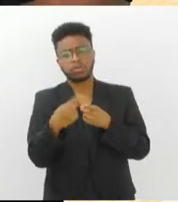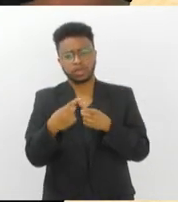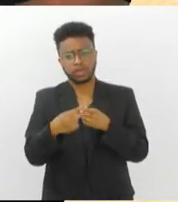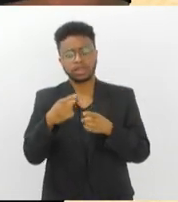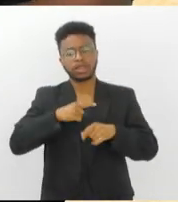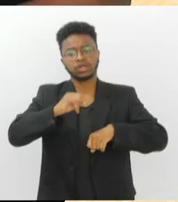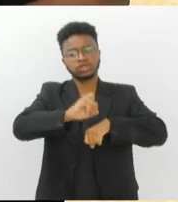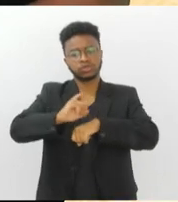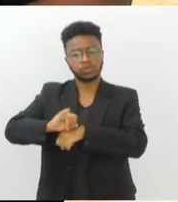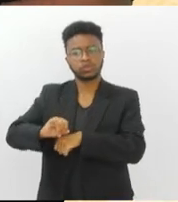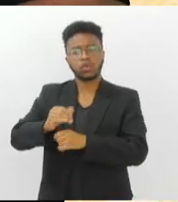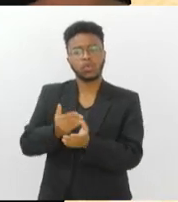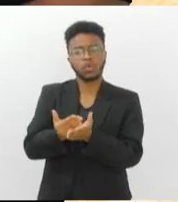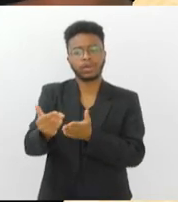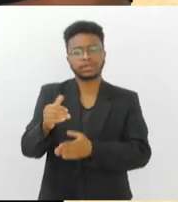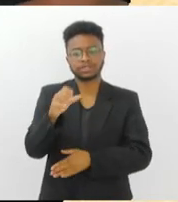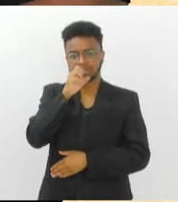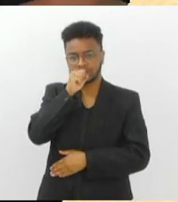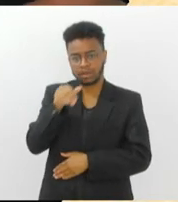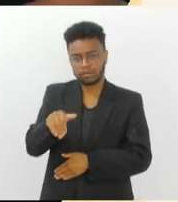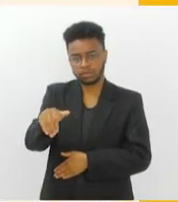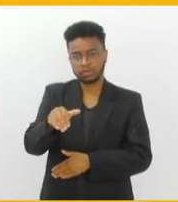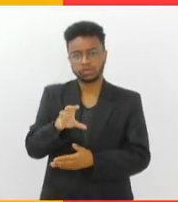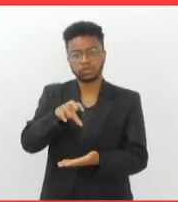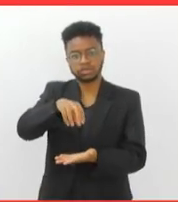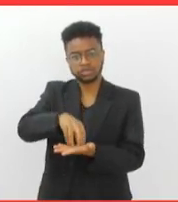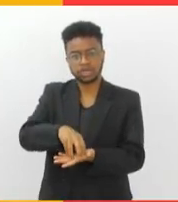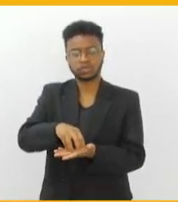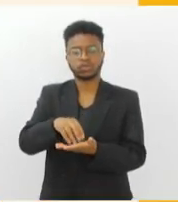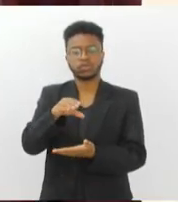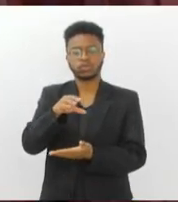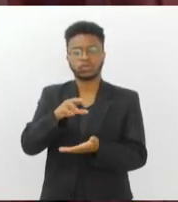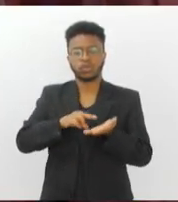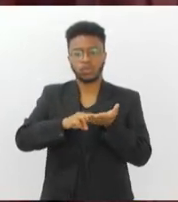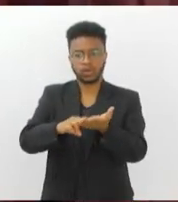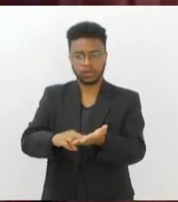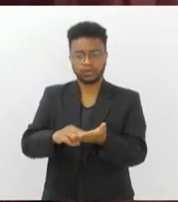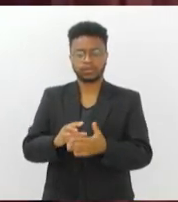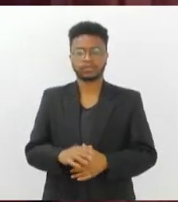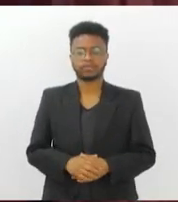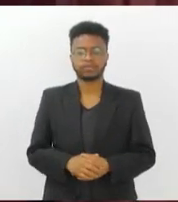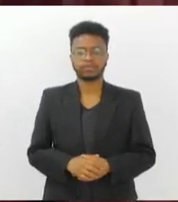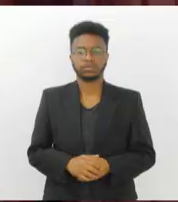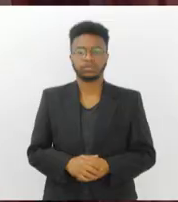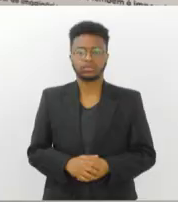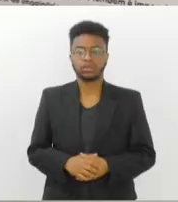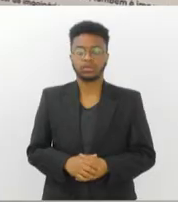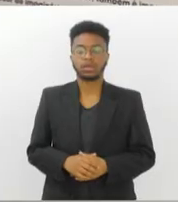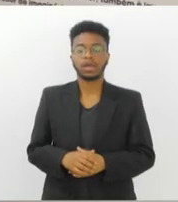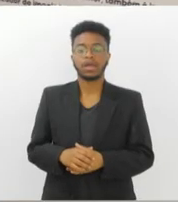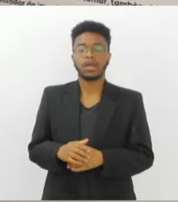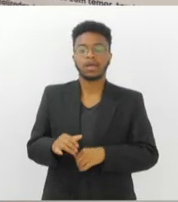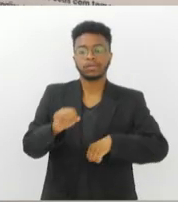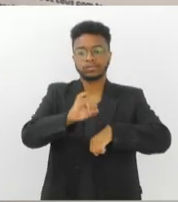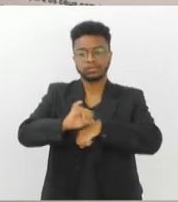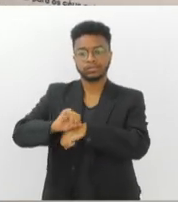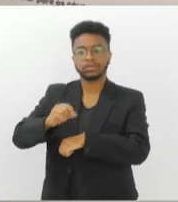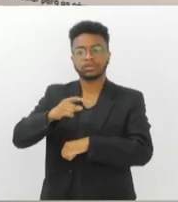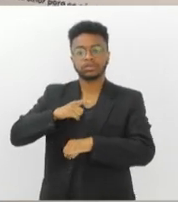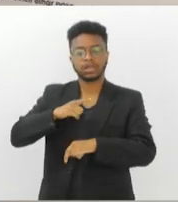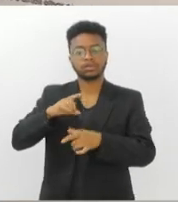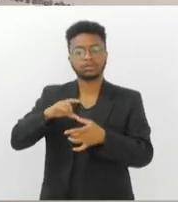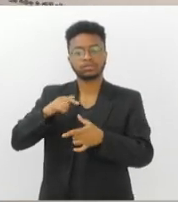da exposição que estreia neste sábado no Centro Cultural Correios. A mostra, que reúne o trabalho de 45 artistas